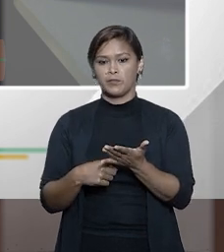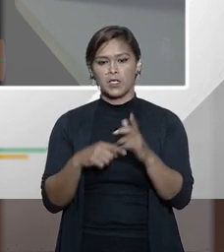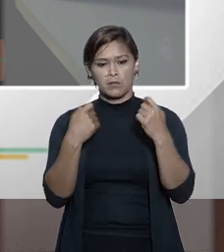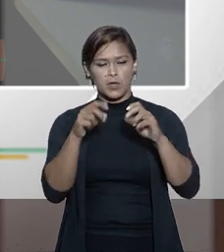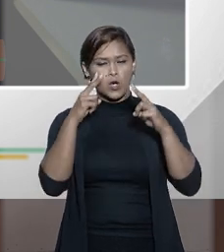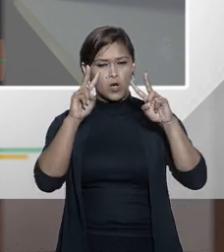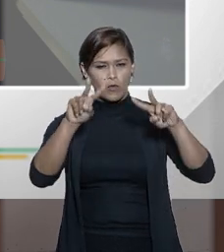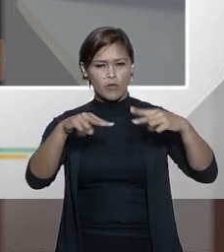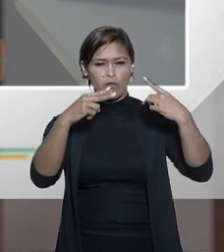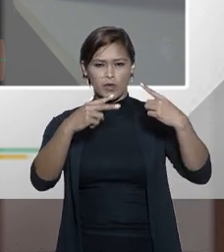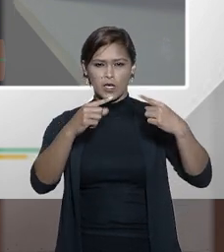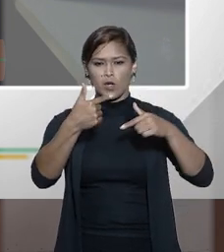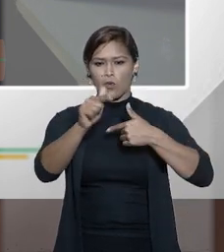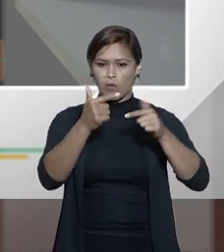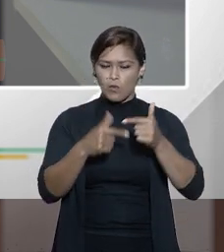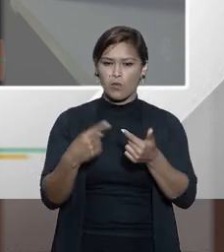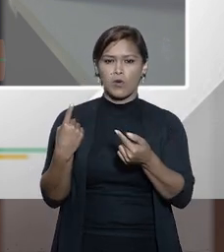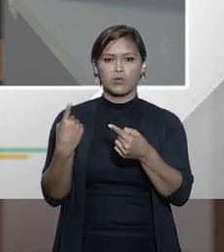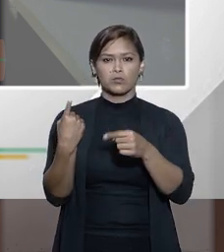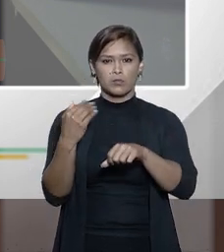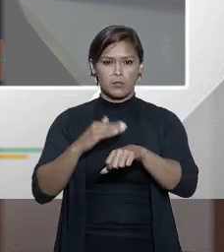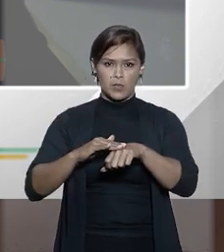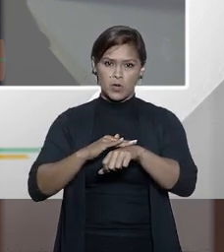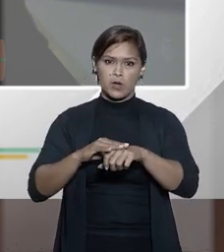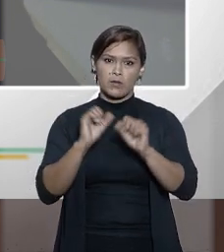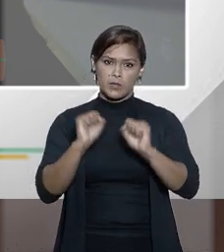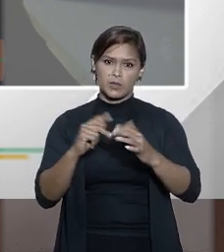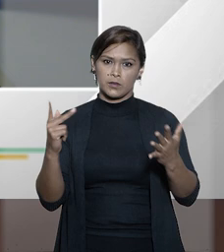nos defrontar e talvez um outro debate fosse útil